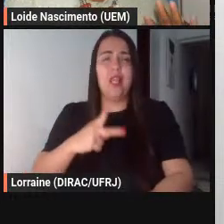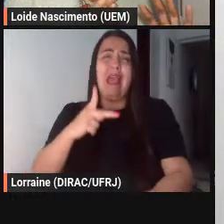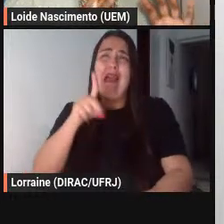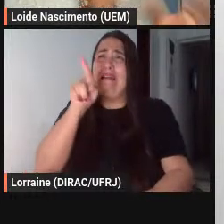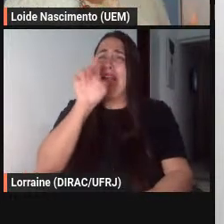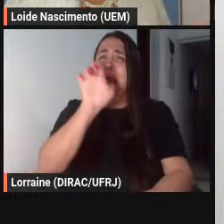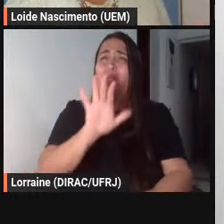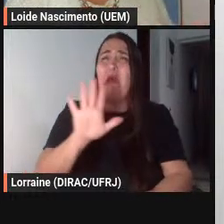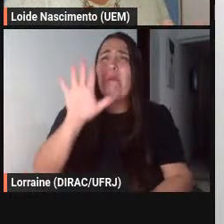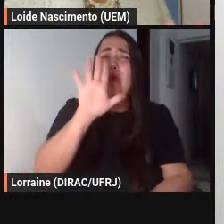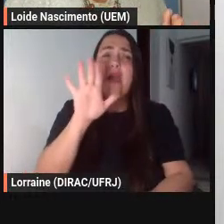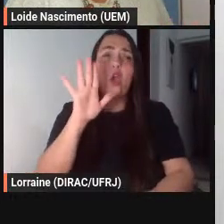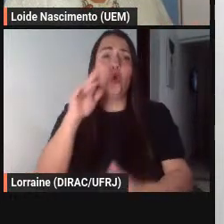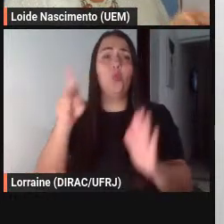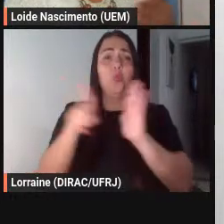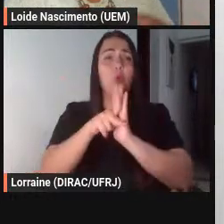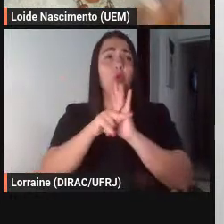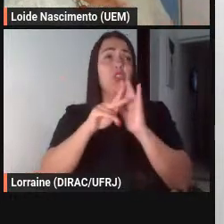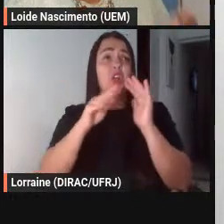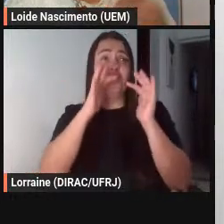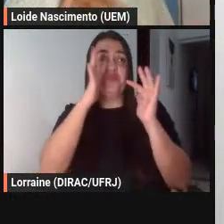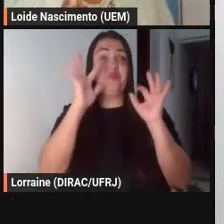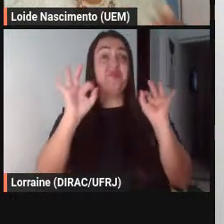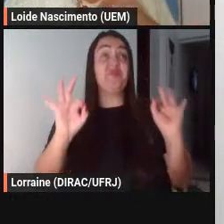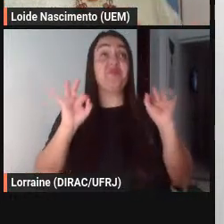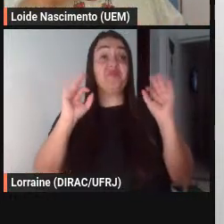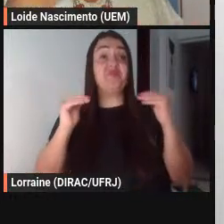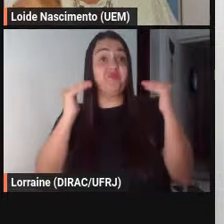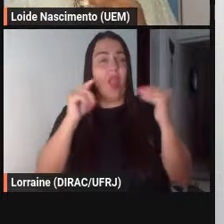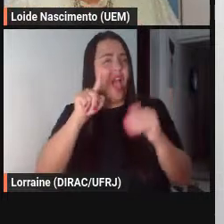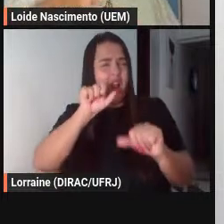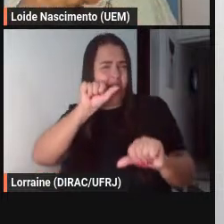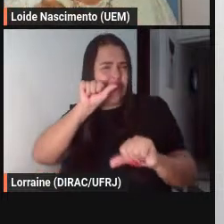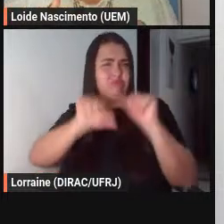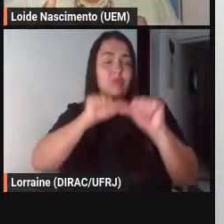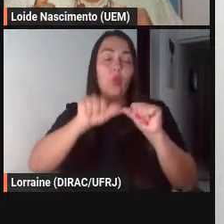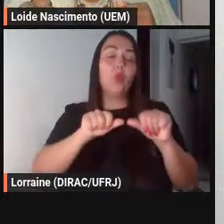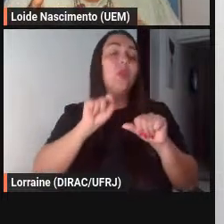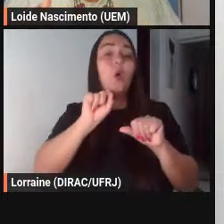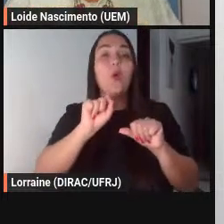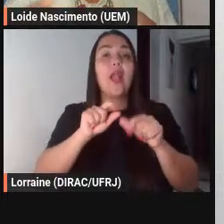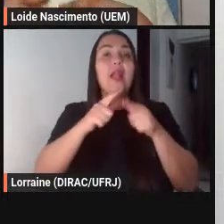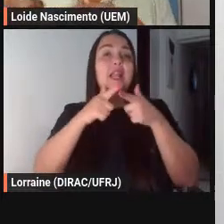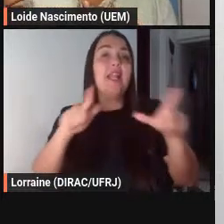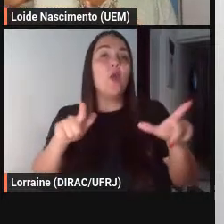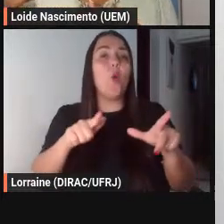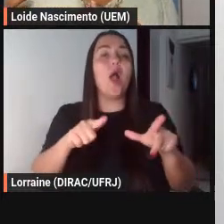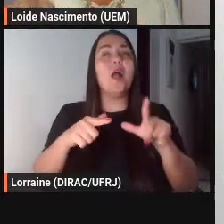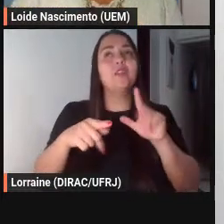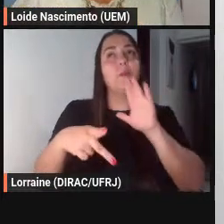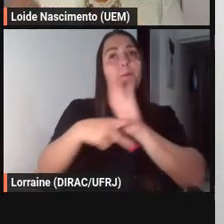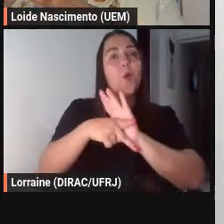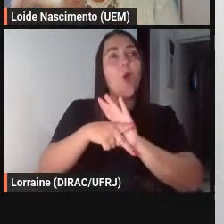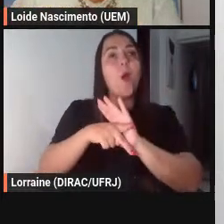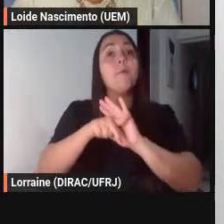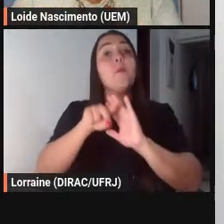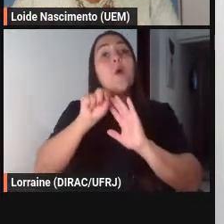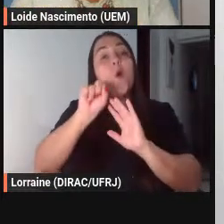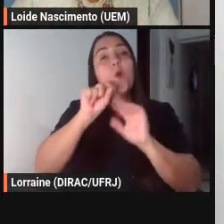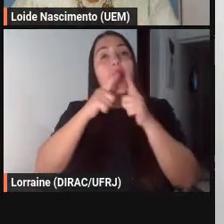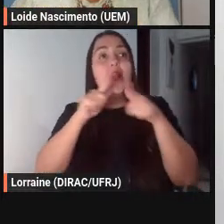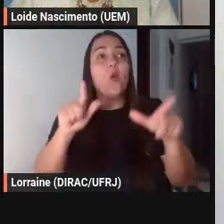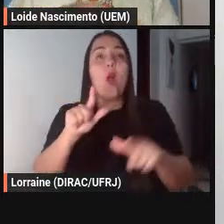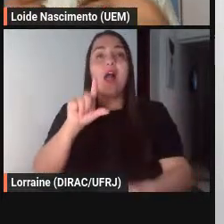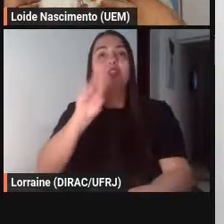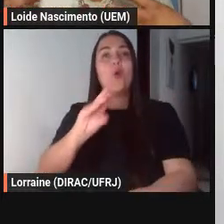muito erudito ela ela transforma em uma linguagem é próxima da linguagem oral para o tempo